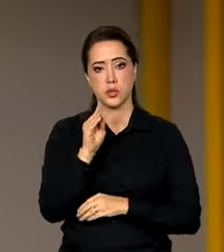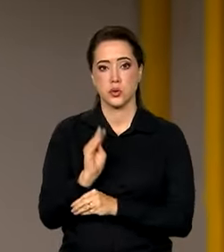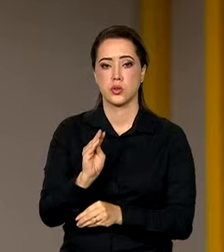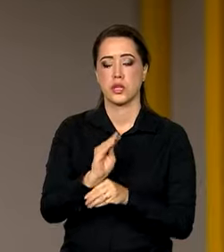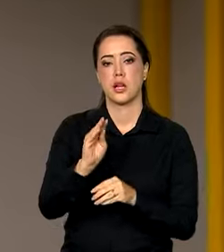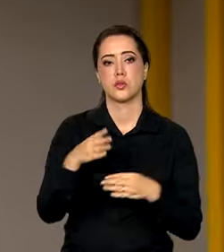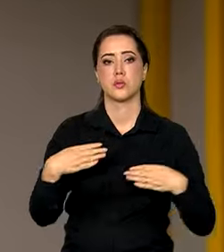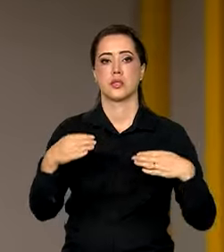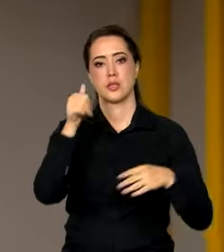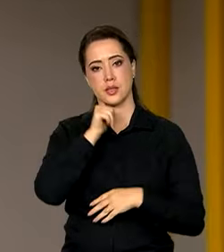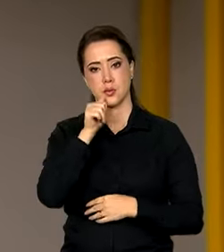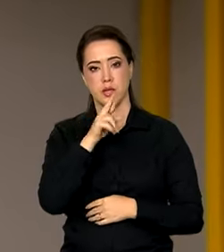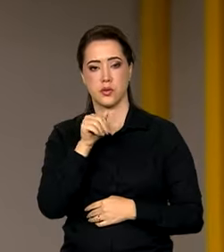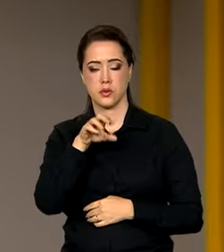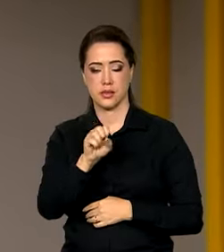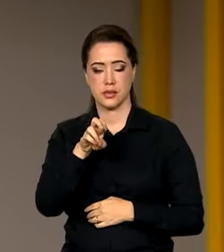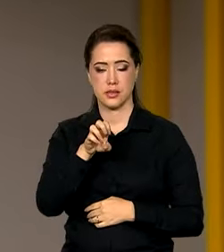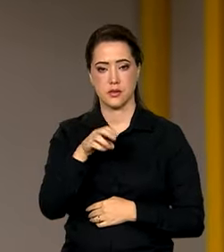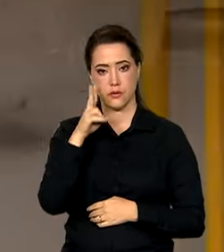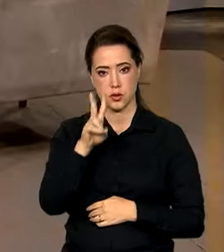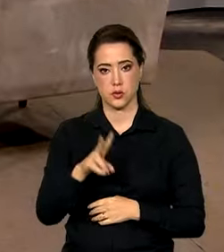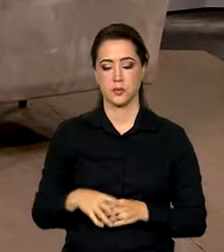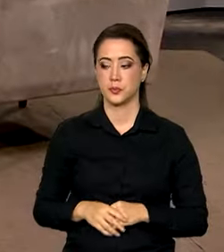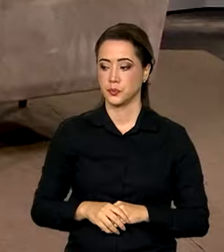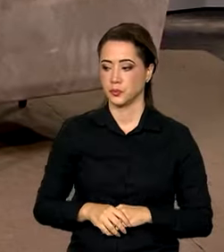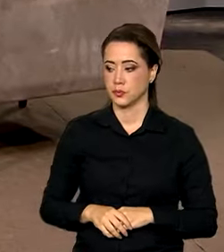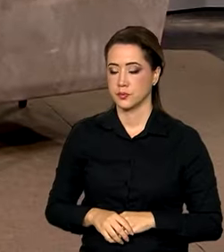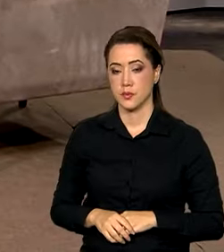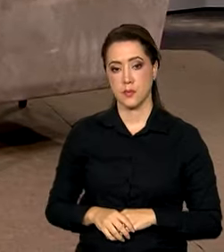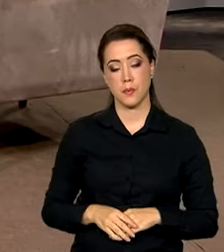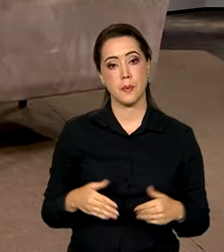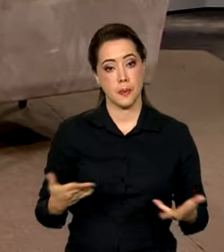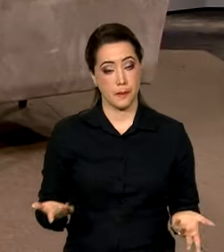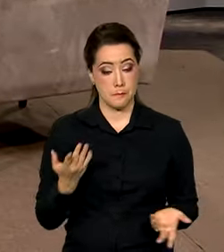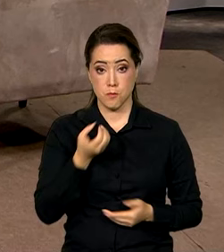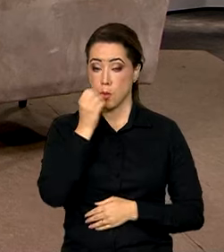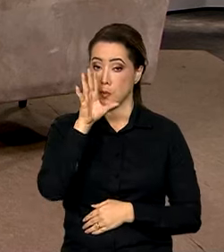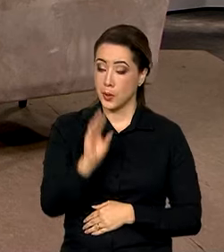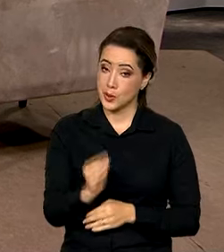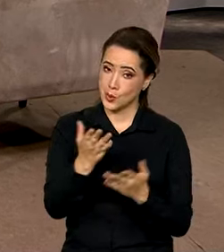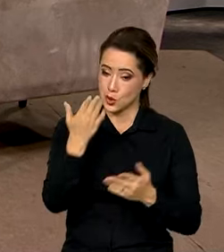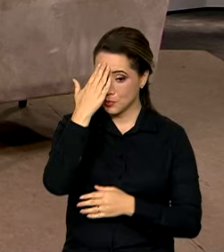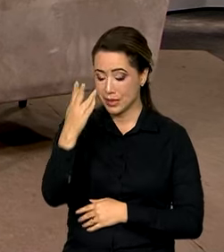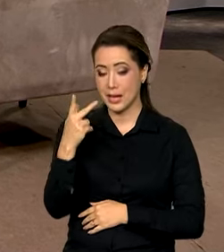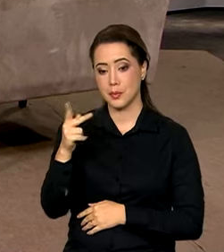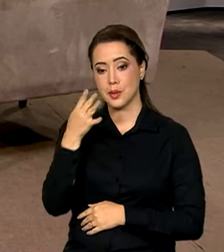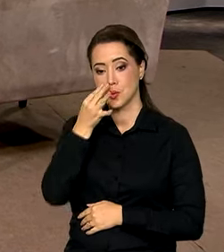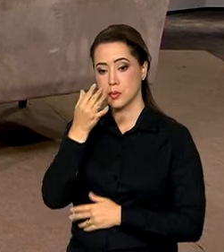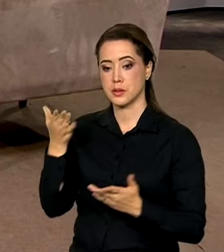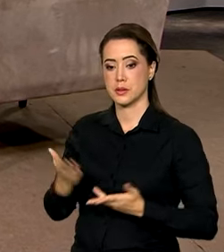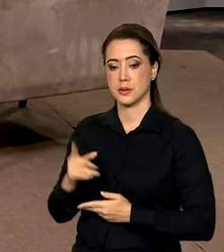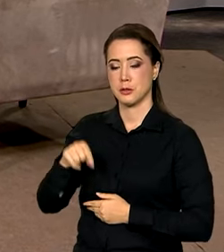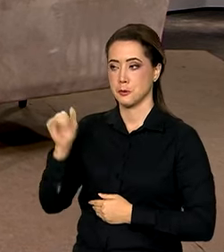Mulheres, Rosane Silva. Acompanhe a entrevista. Secretária Rosane Silva, boa noite. Muito obrigado pela presença aqui no Brasil